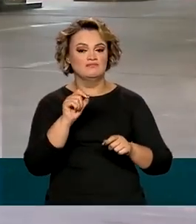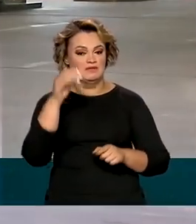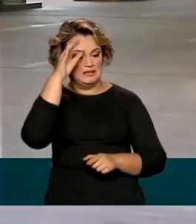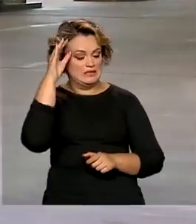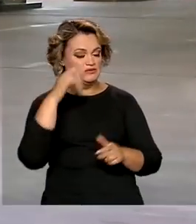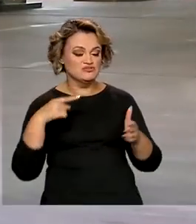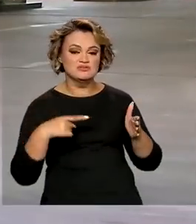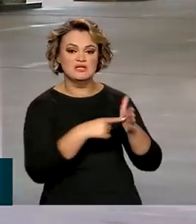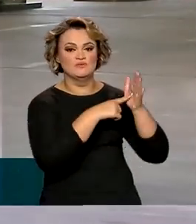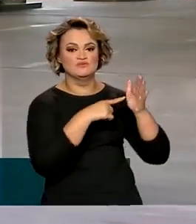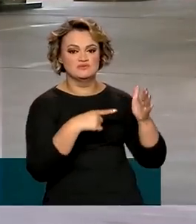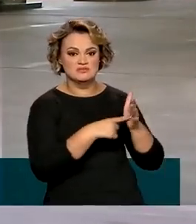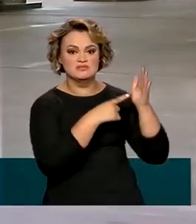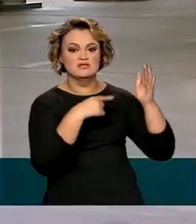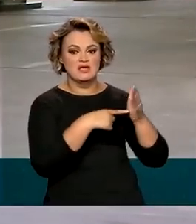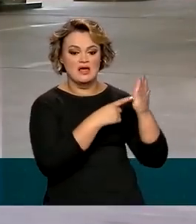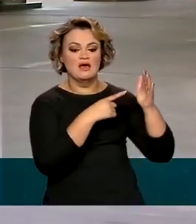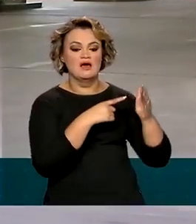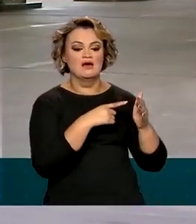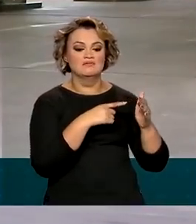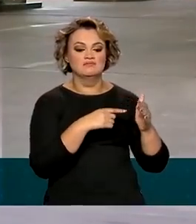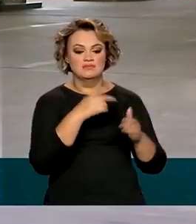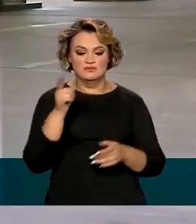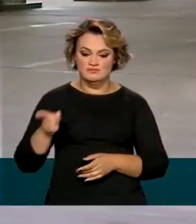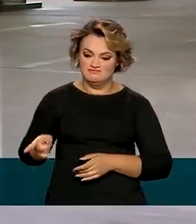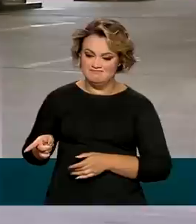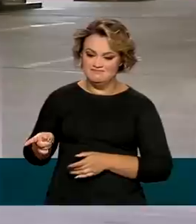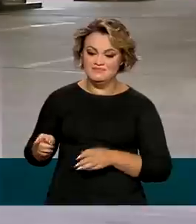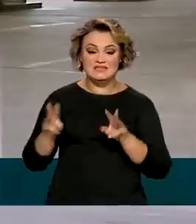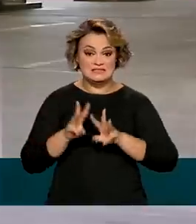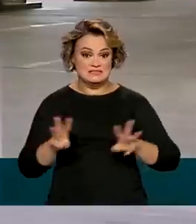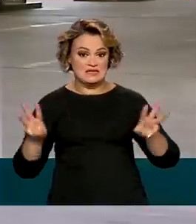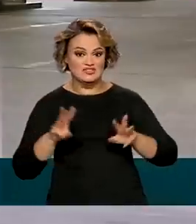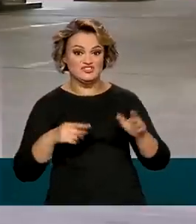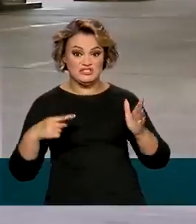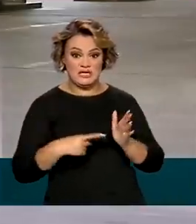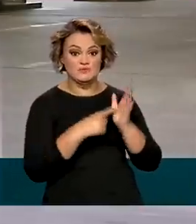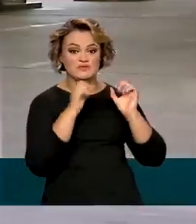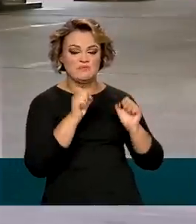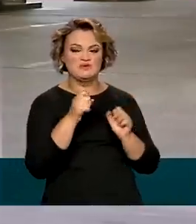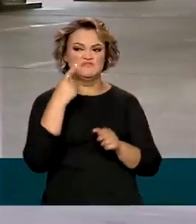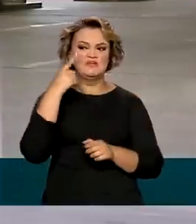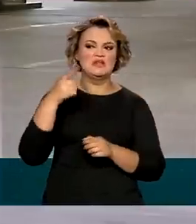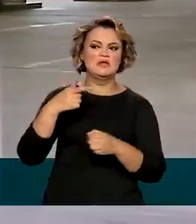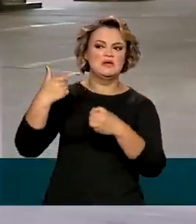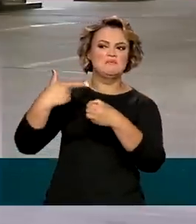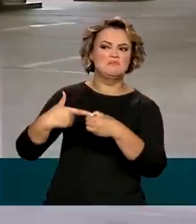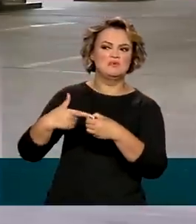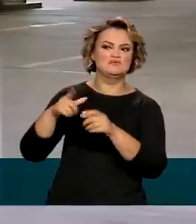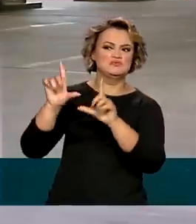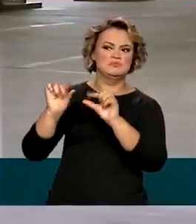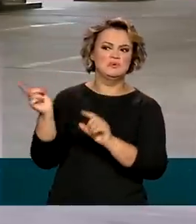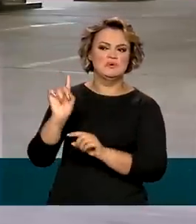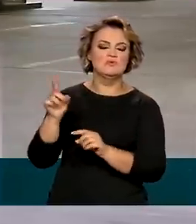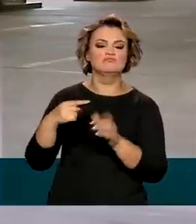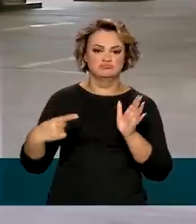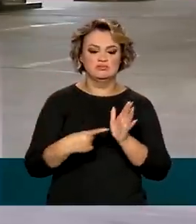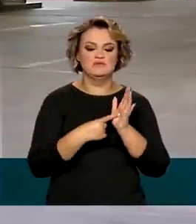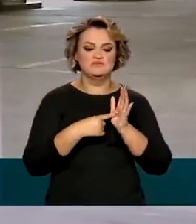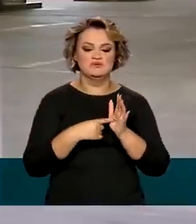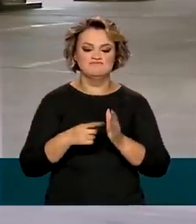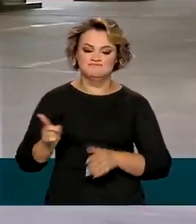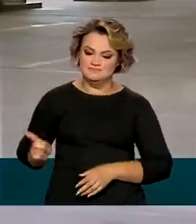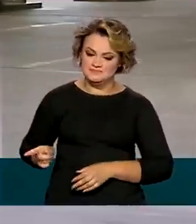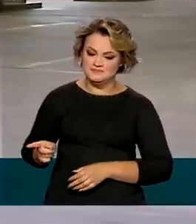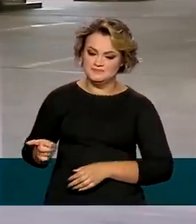internet para que os cidadãos possam denunciar os postos que não estão cumprindo essas regras. O site